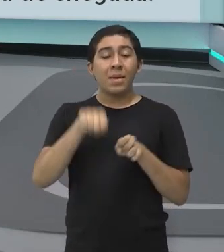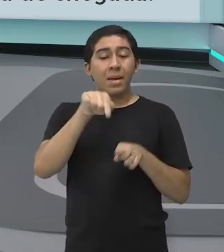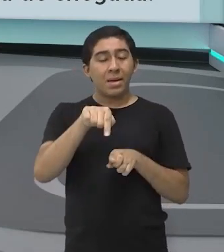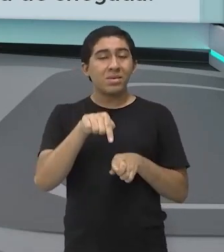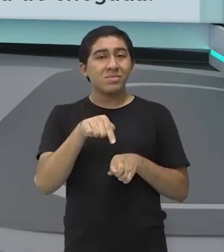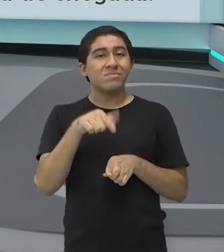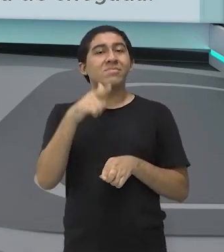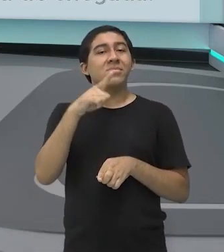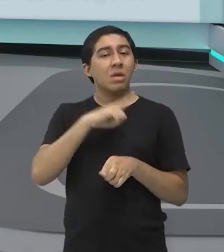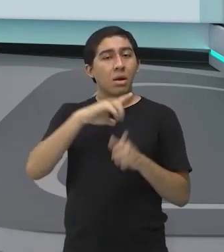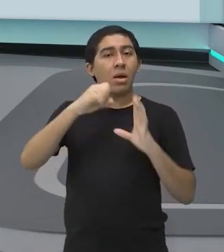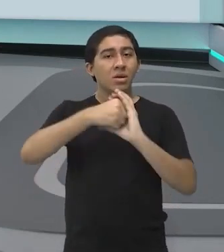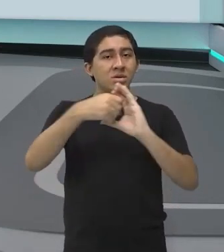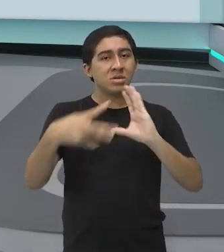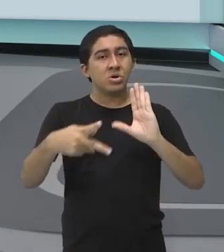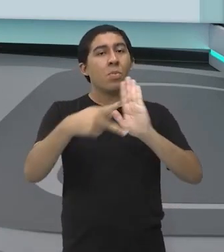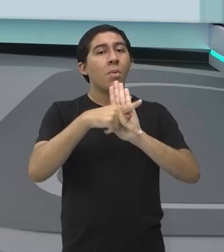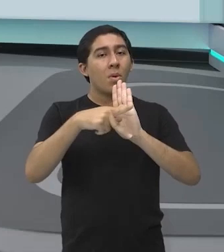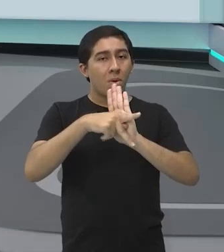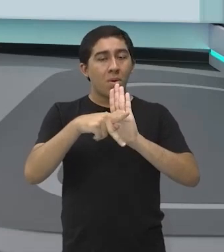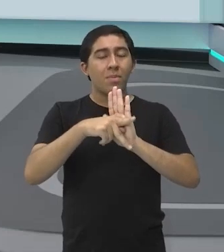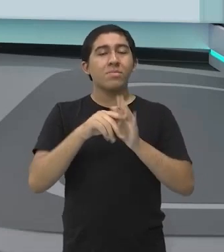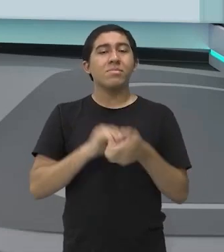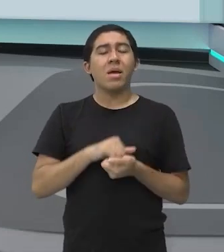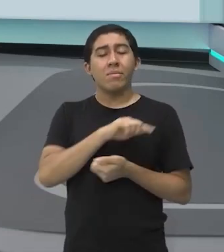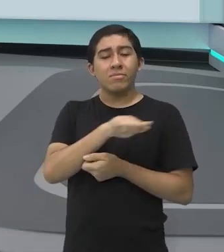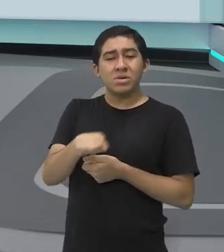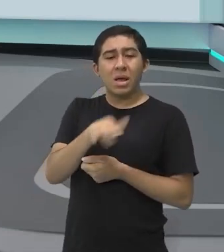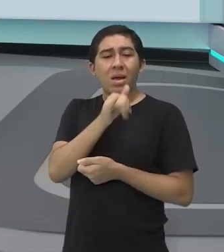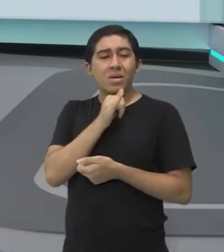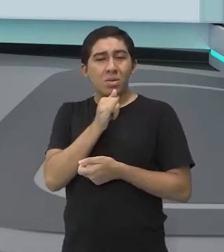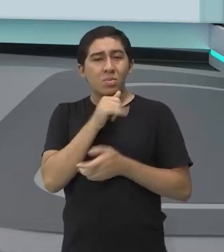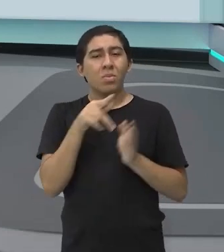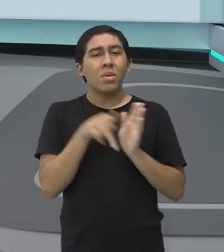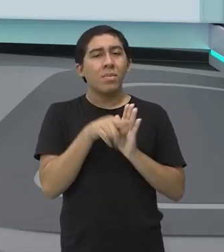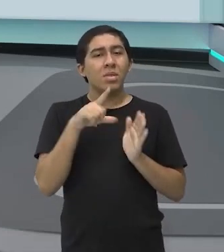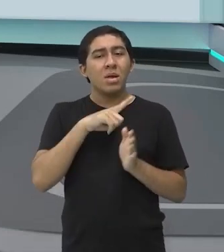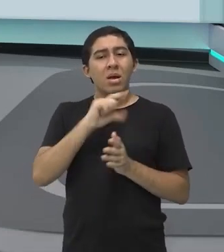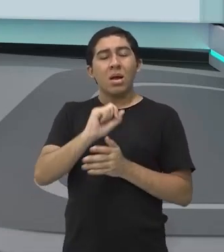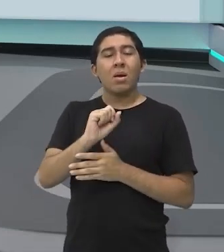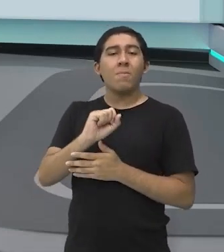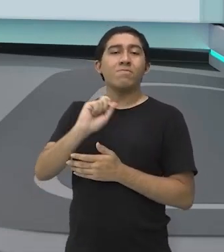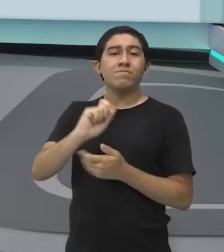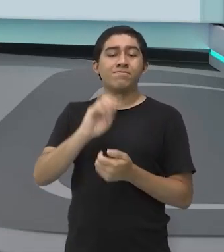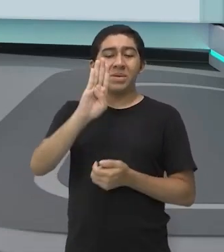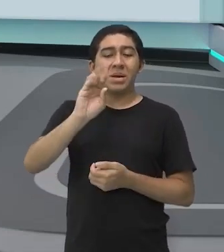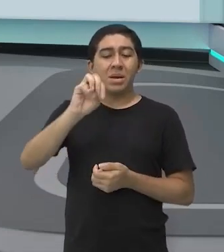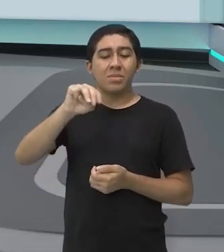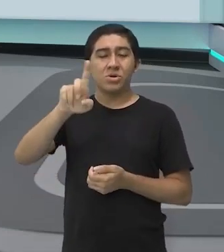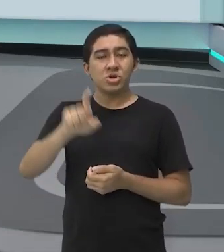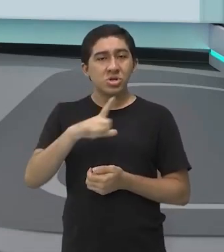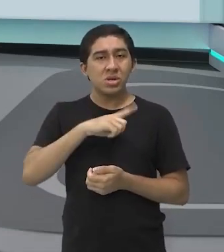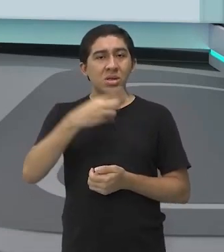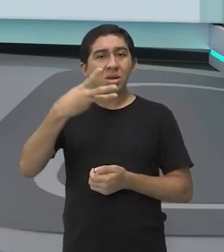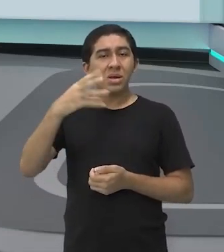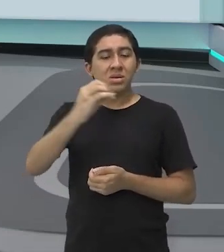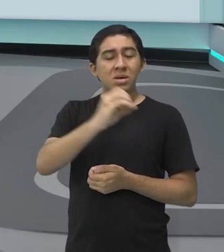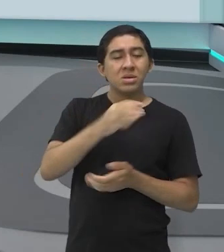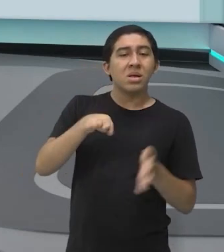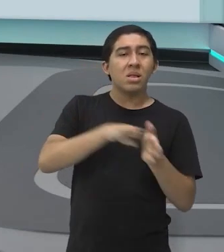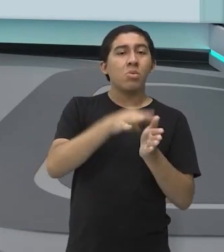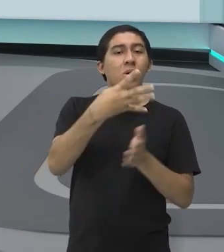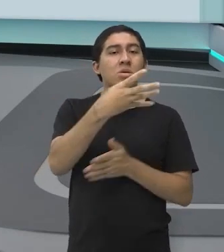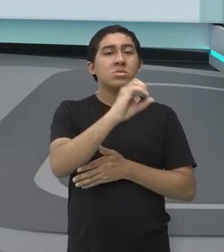características específicas e aí já fica pra você, olha, a pista de BMX tem de 300 a 400